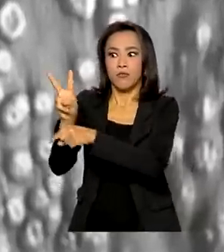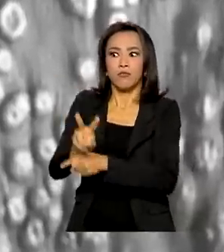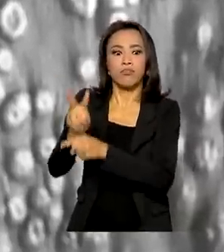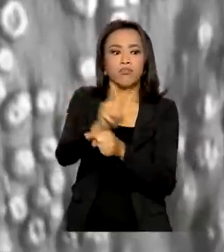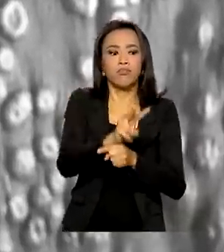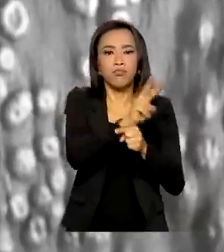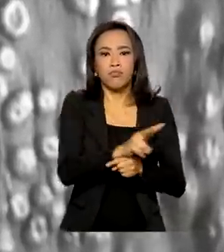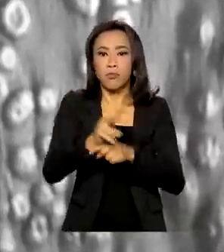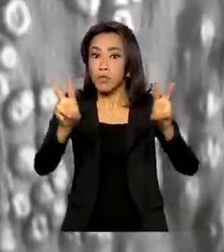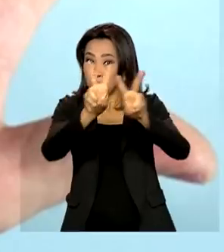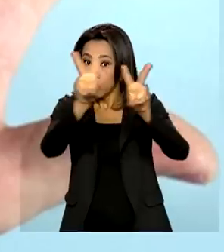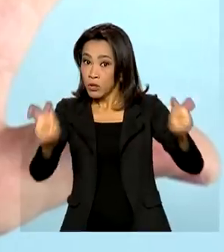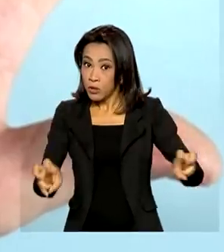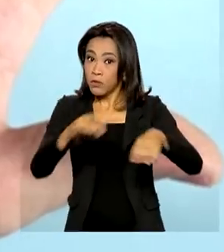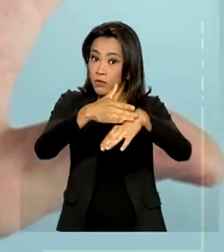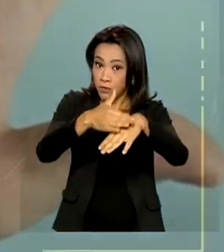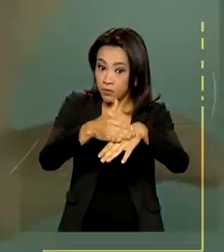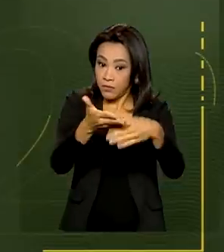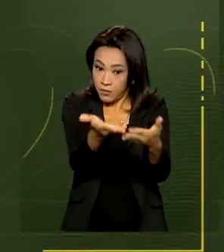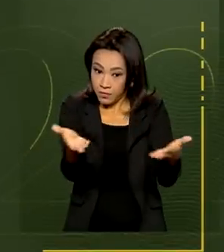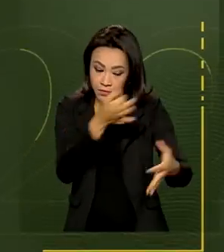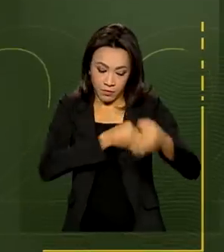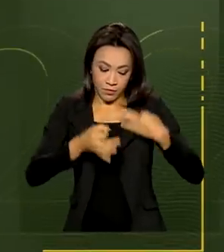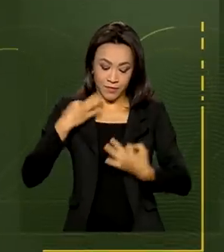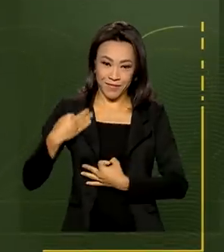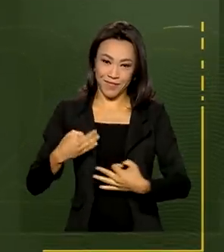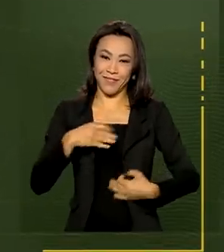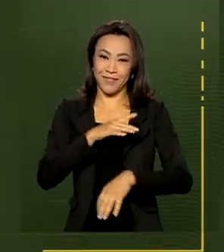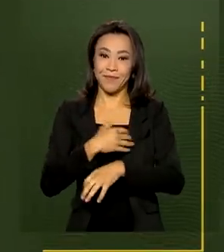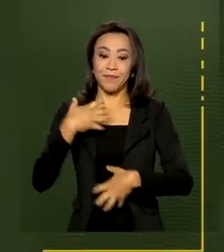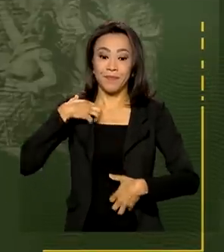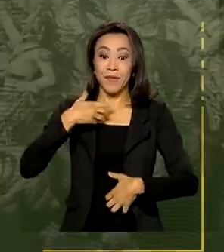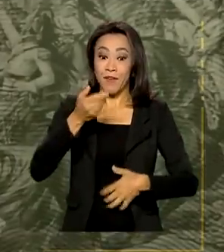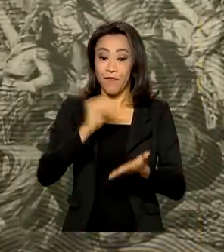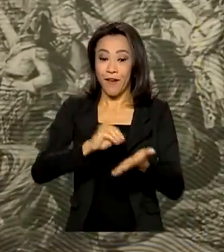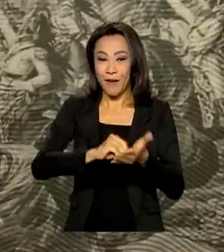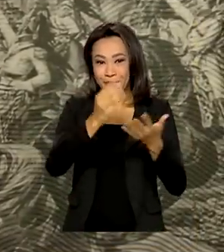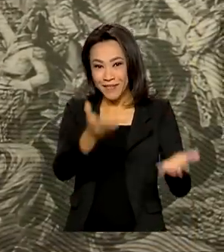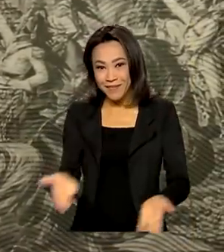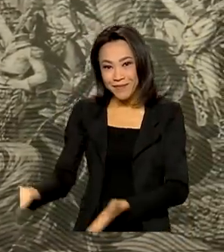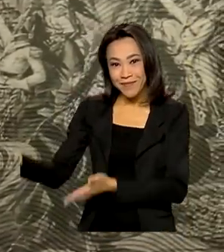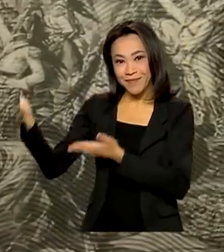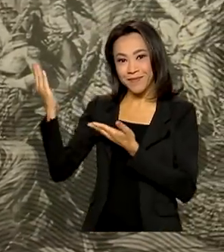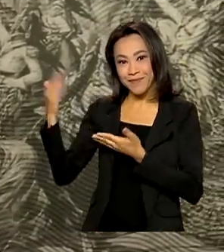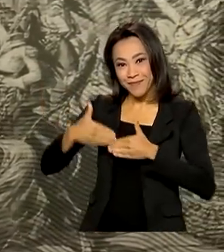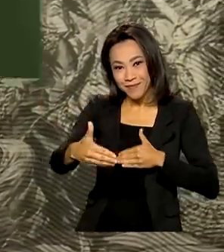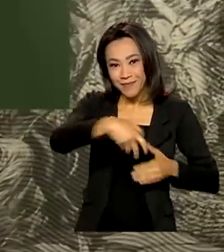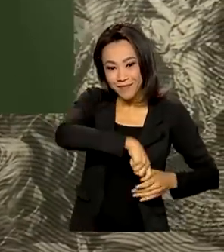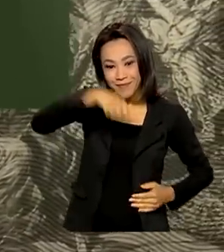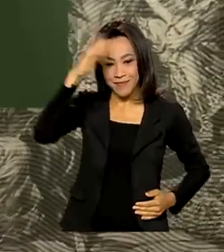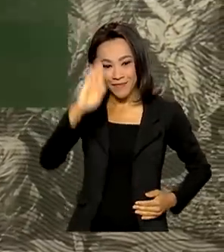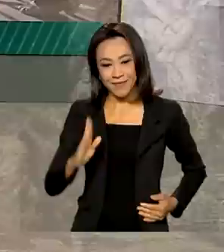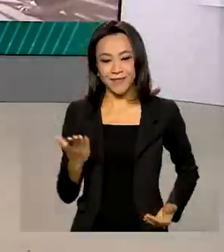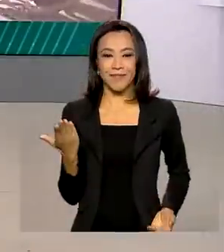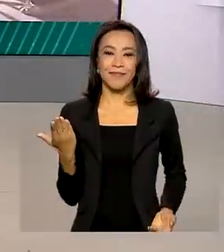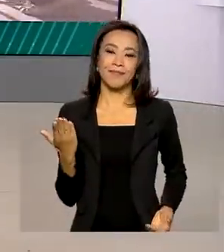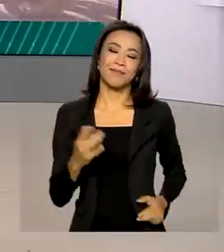resposta à varíola dos macacos. E faltam 22 dias para o bicentenário da independência do Brasil.